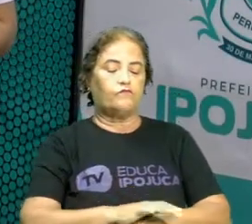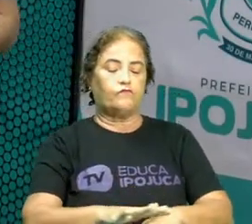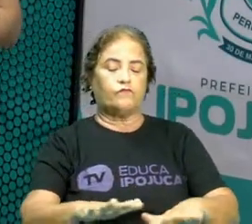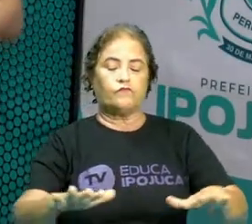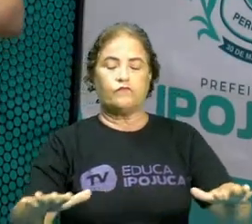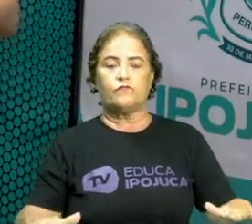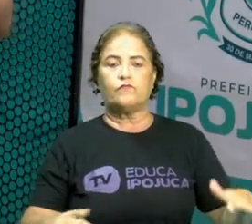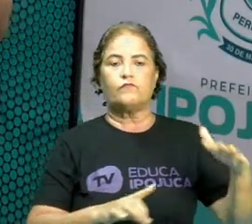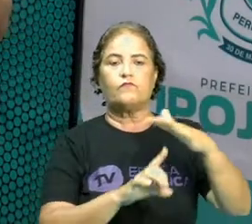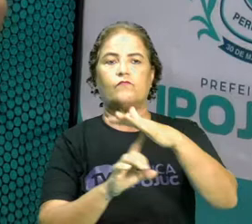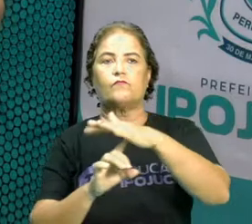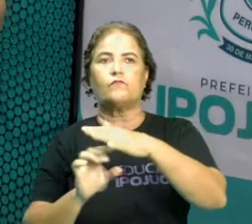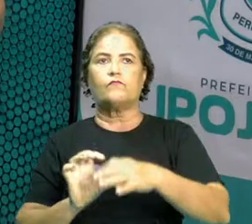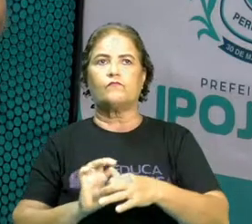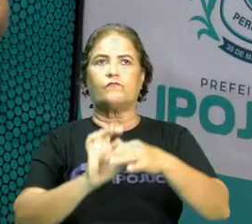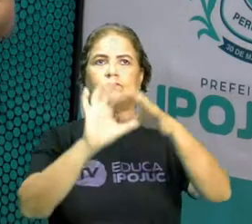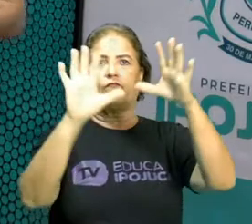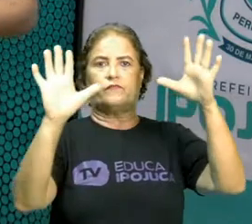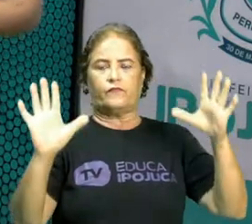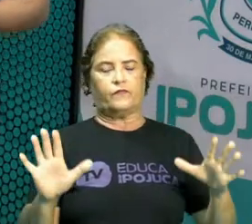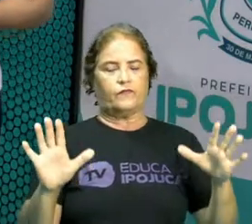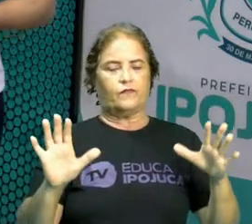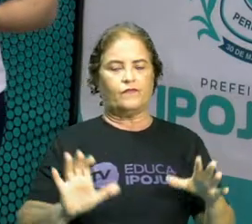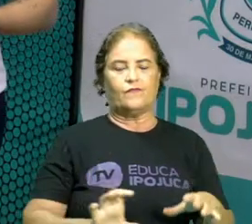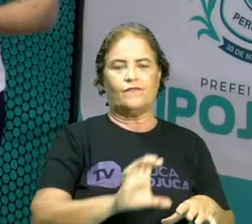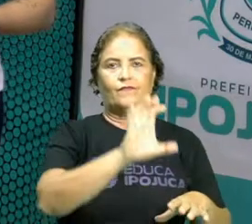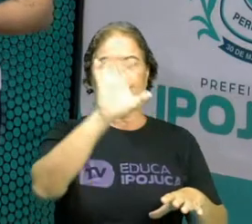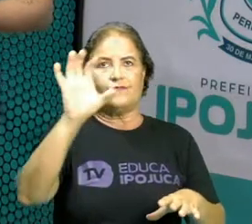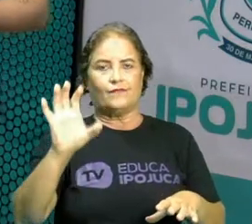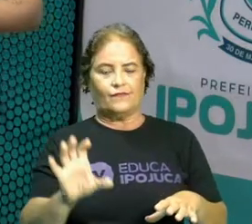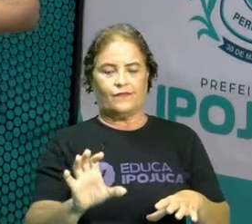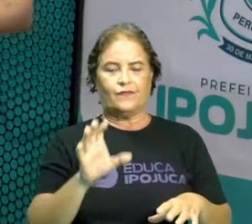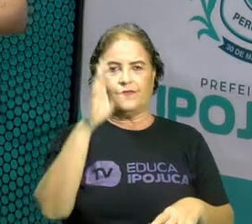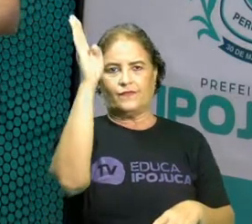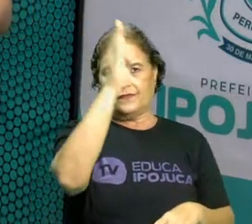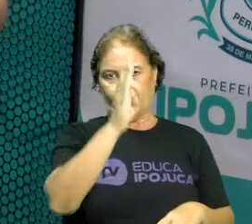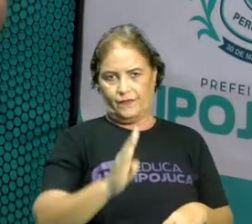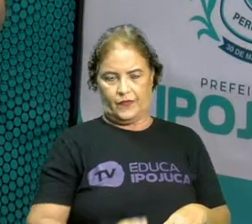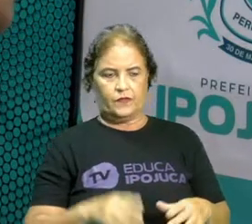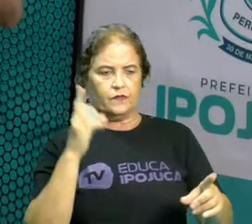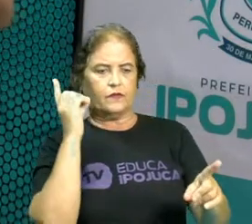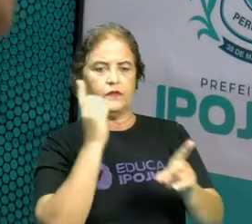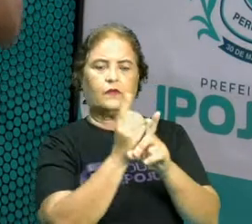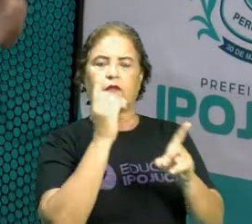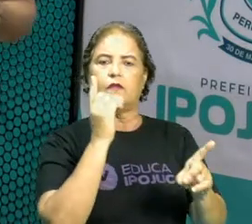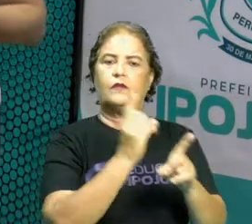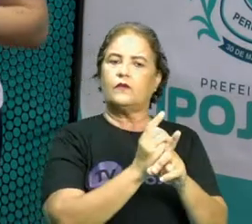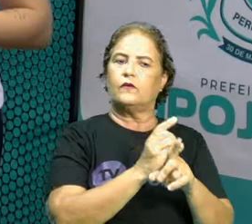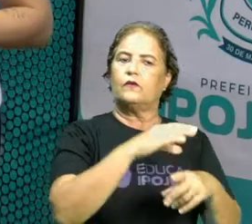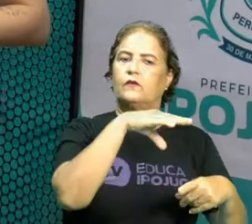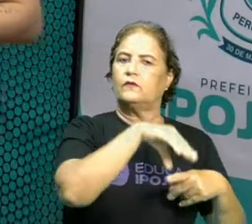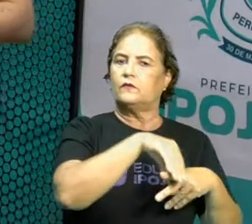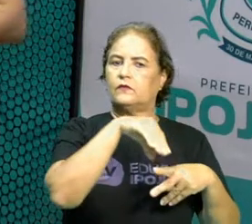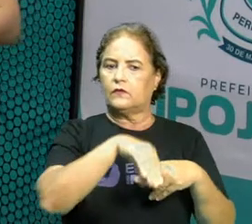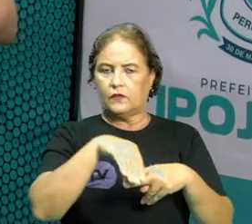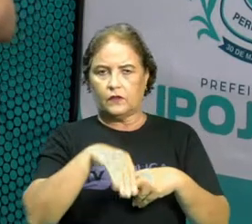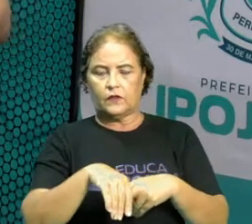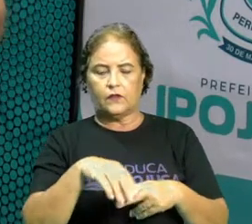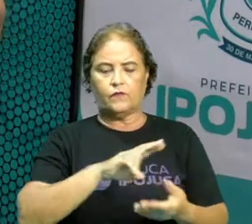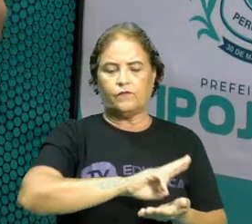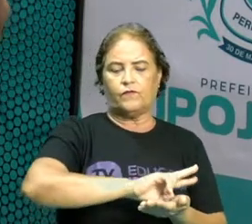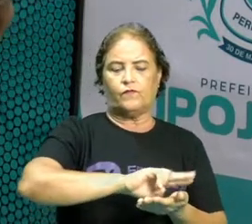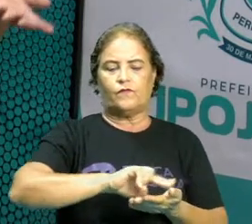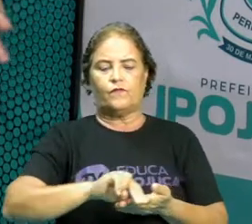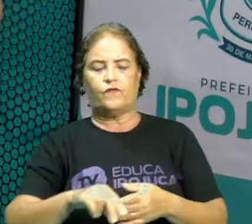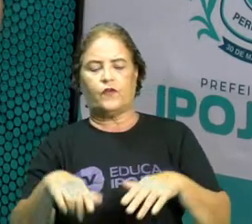livres, em algumas regiões do Brasil, né? Você encontra a literatura de Cordel em várias partes do Brasil.